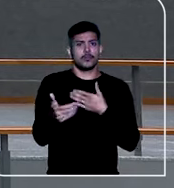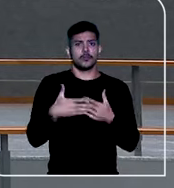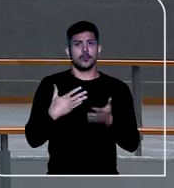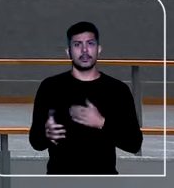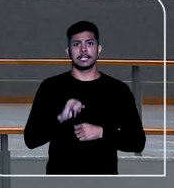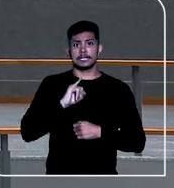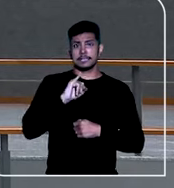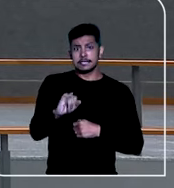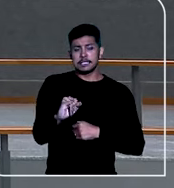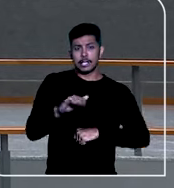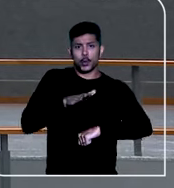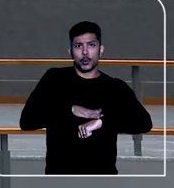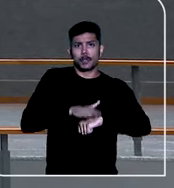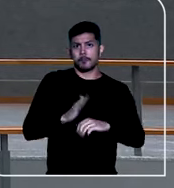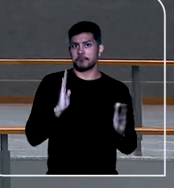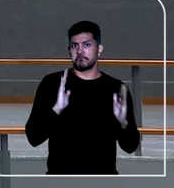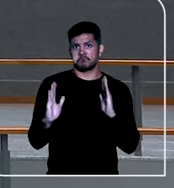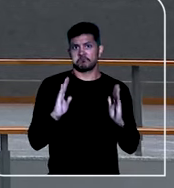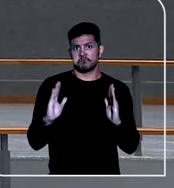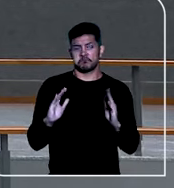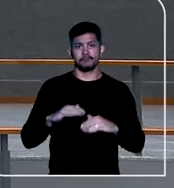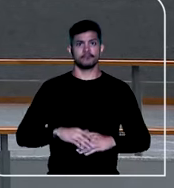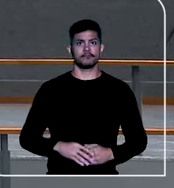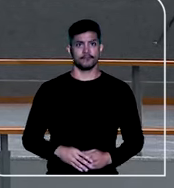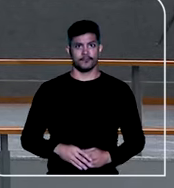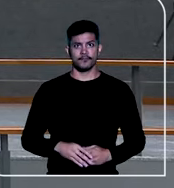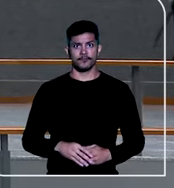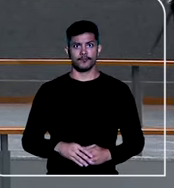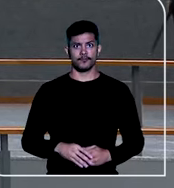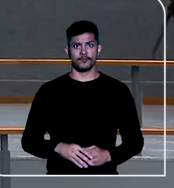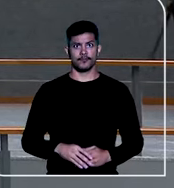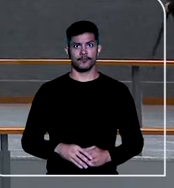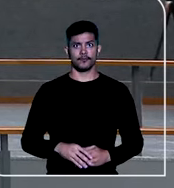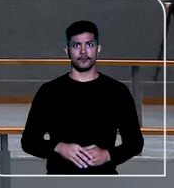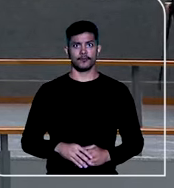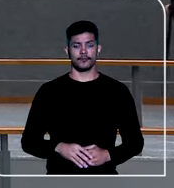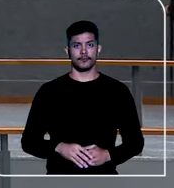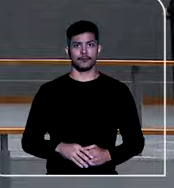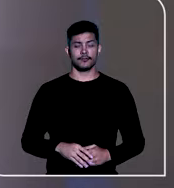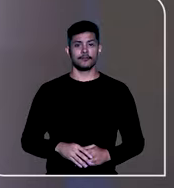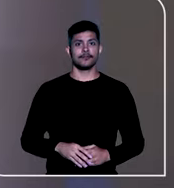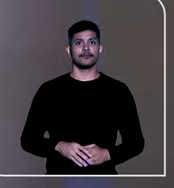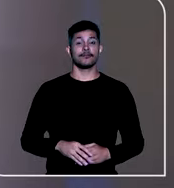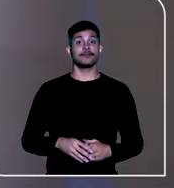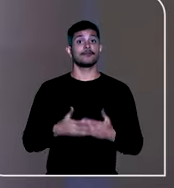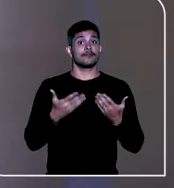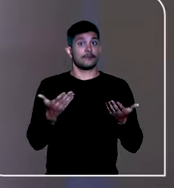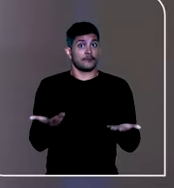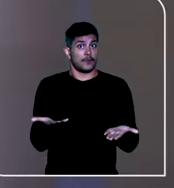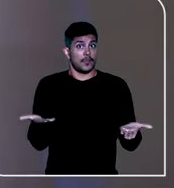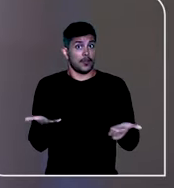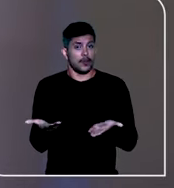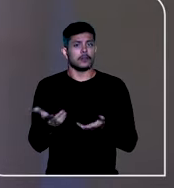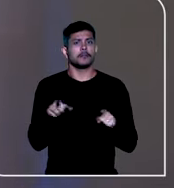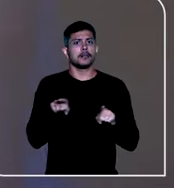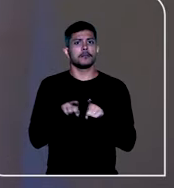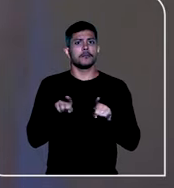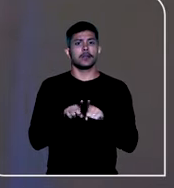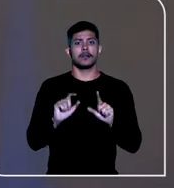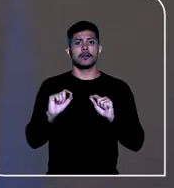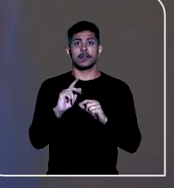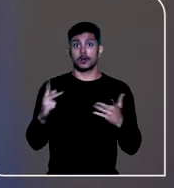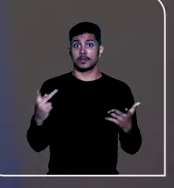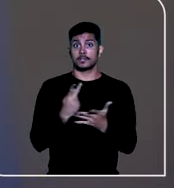incidindo sobre elas o princípio da irretroatividade da lei penal. E ganhou um novo capítulo, o